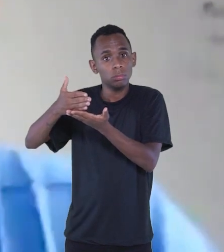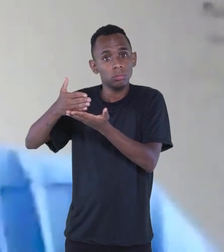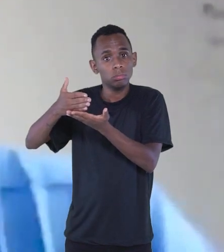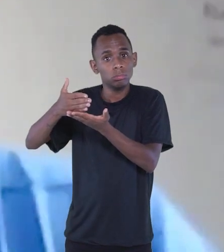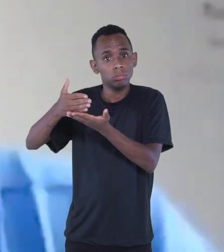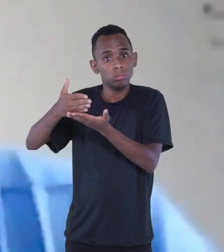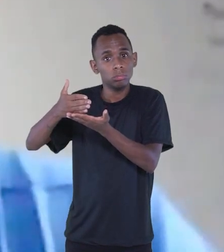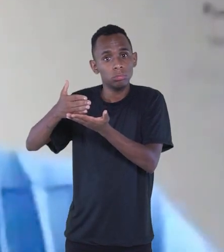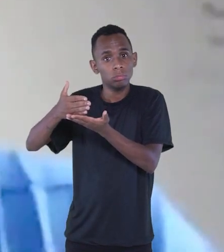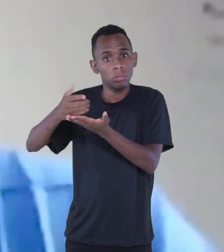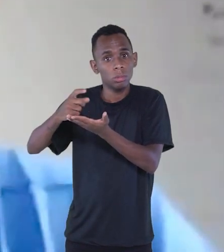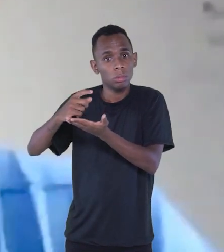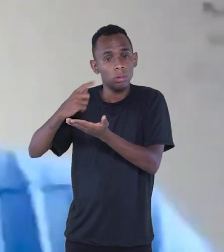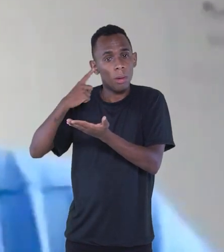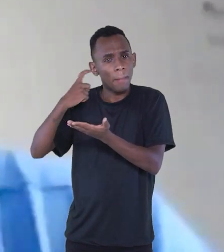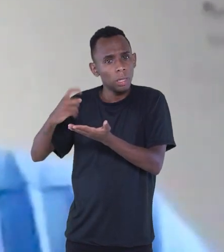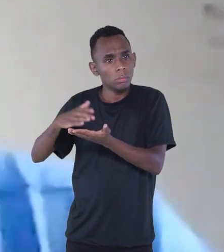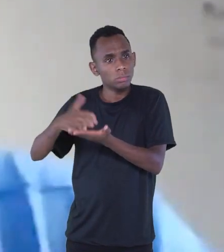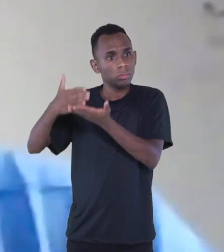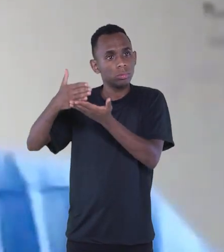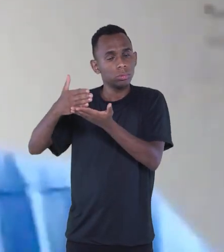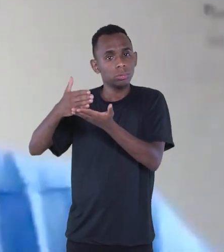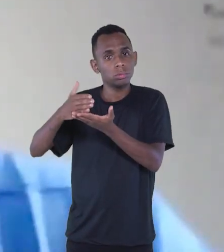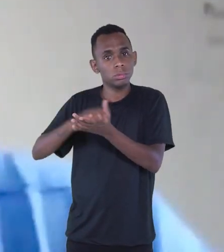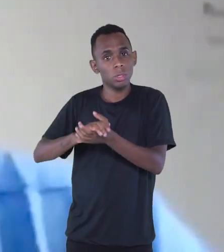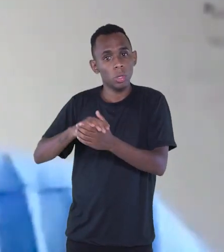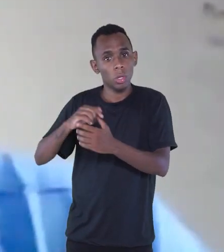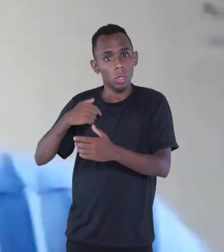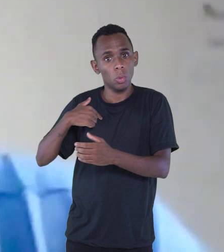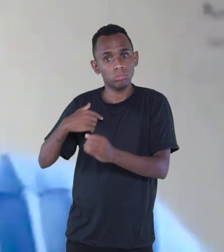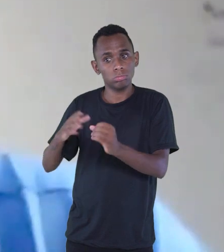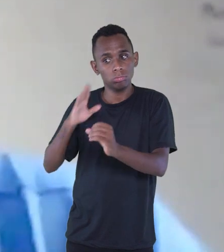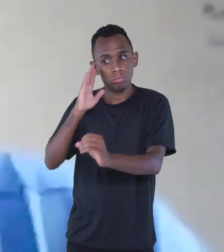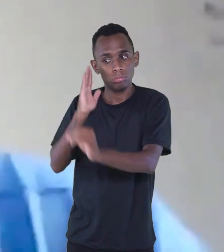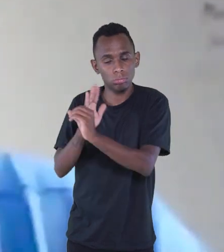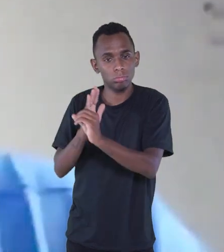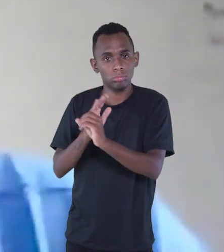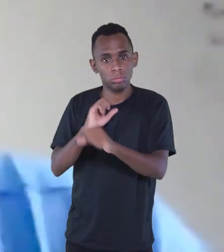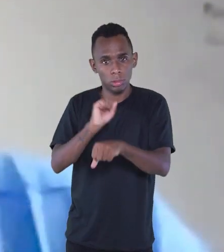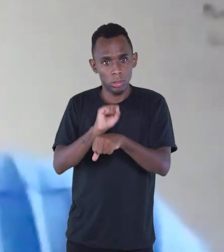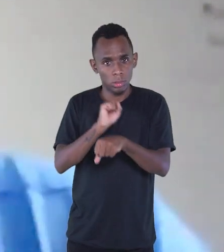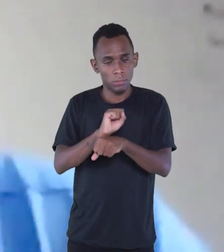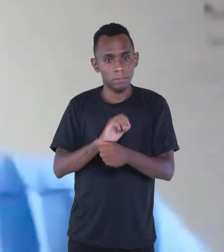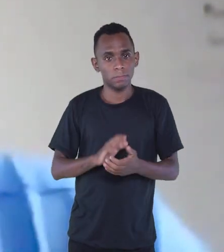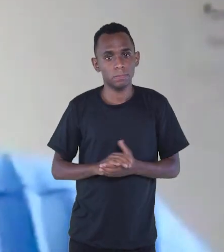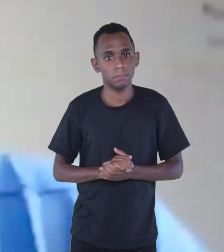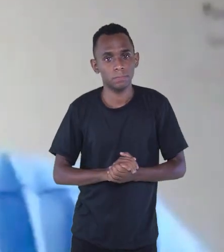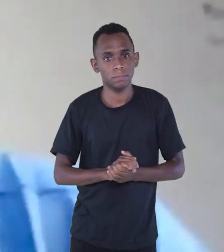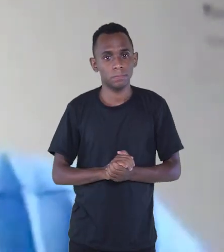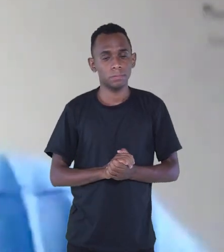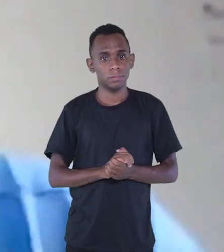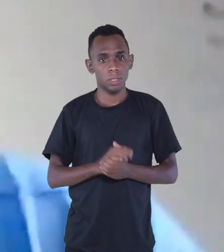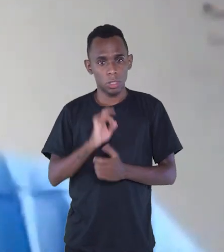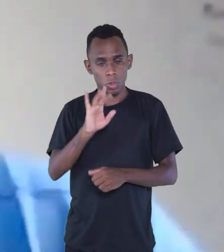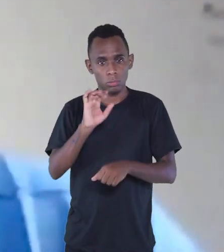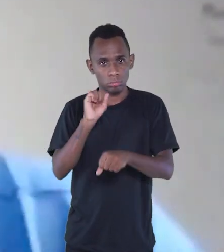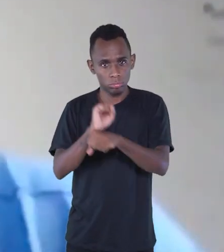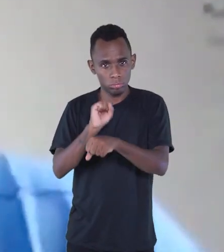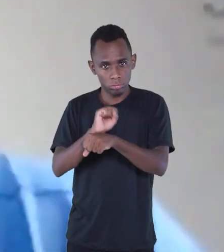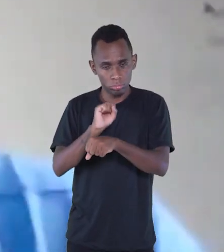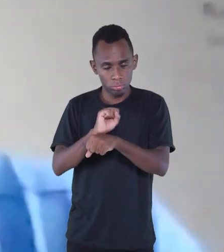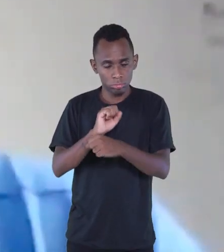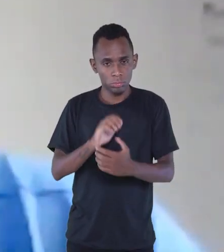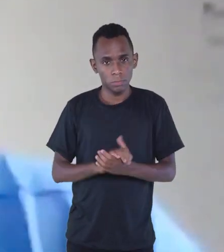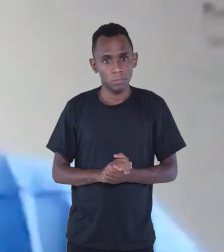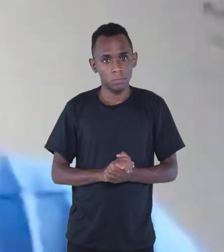Notificação. Notificação aqui, apesar de eu ter bloqueado. Deixa eu silenciar isso aqui, viu? Tá. Só um minutinho, senão